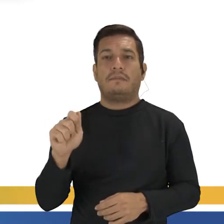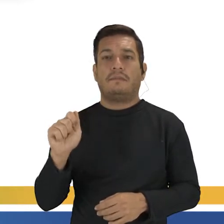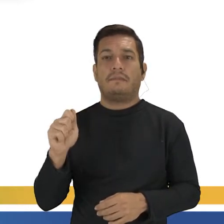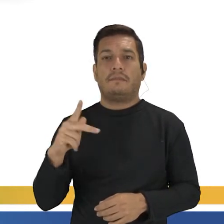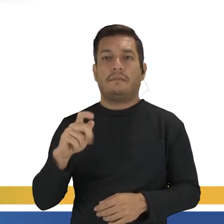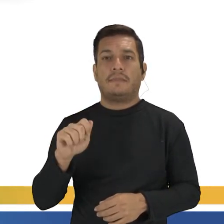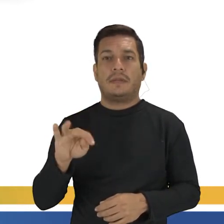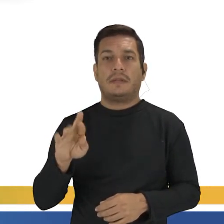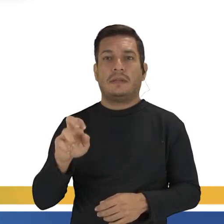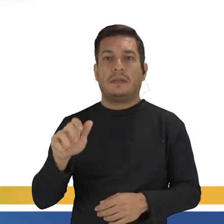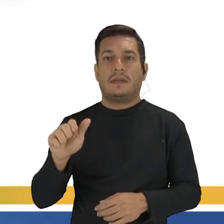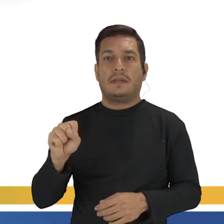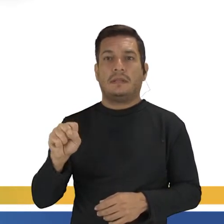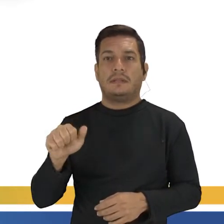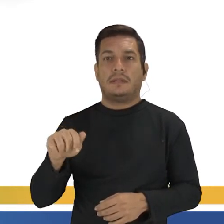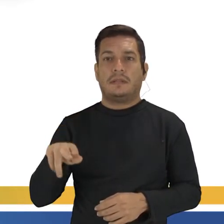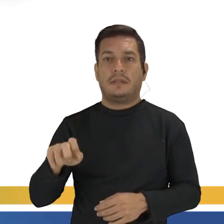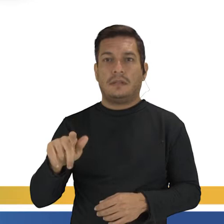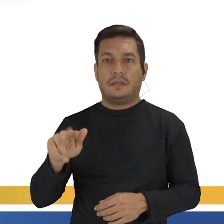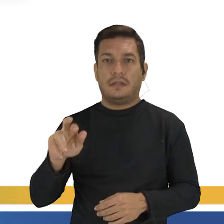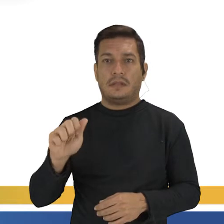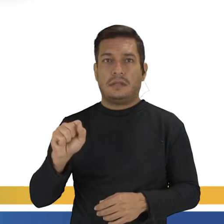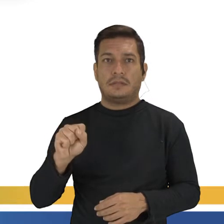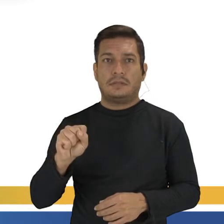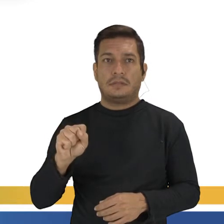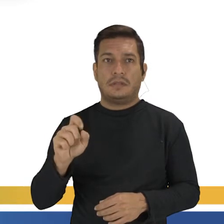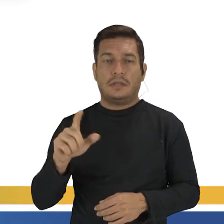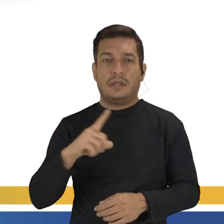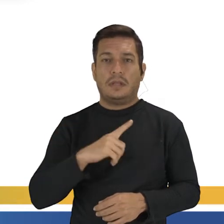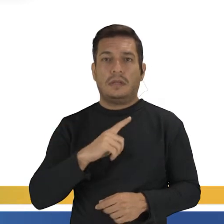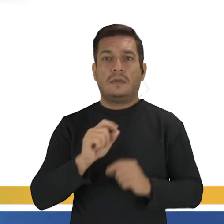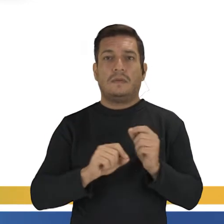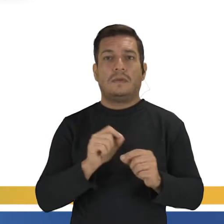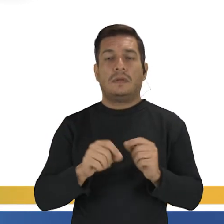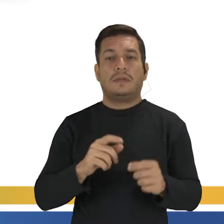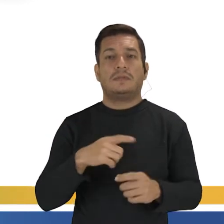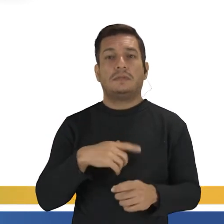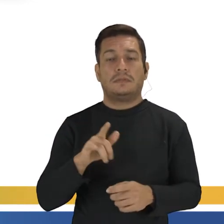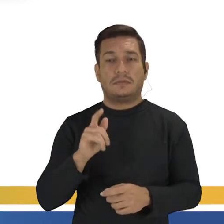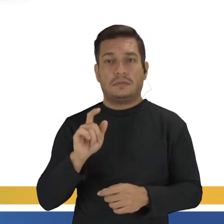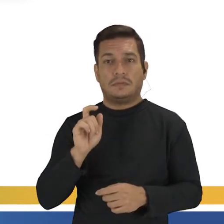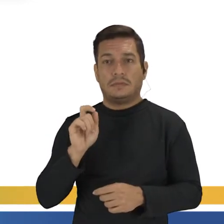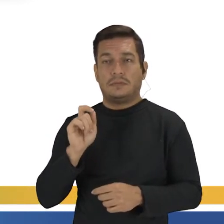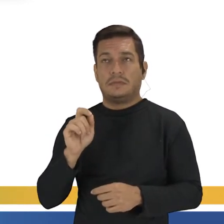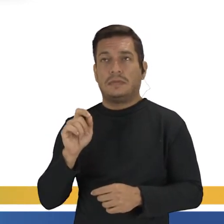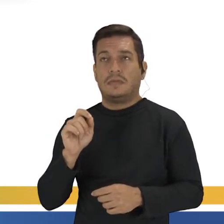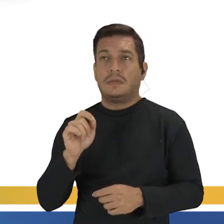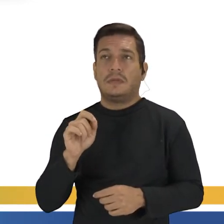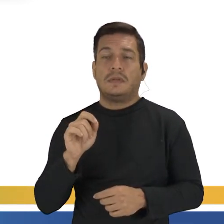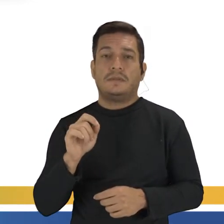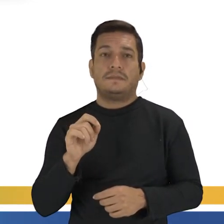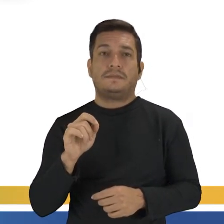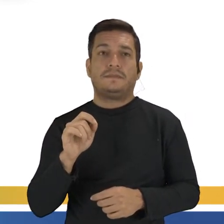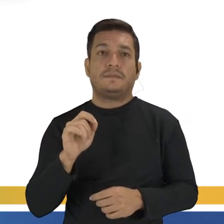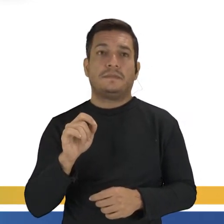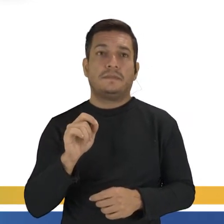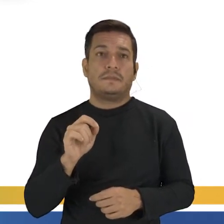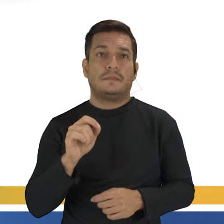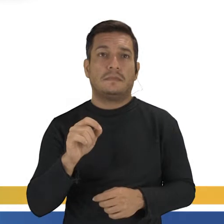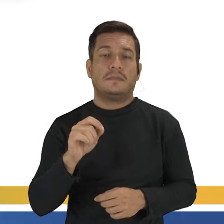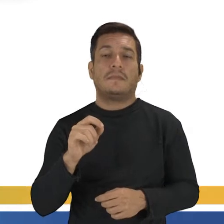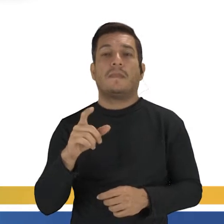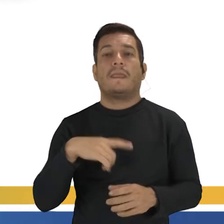Negras, o Partido dos Panteras Negras. Que eles veem no intuito de autodefesa, né? Tanto que Partido dos